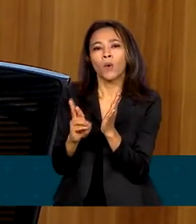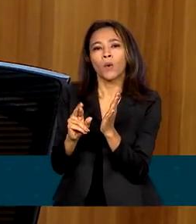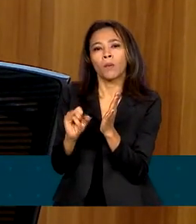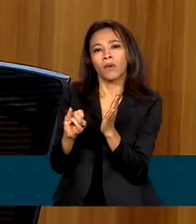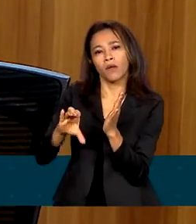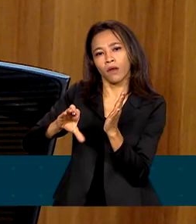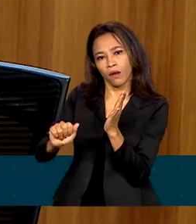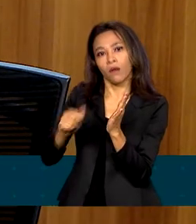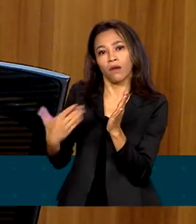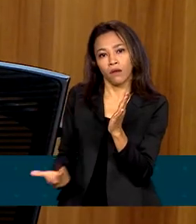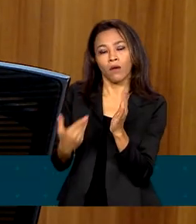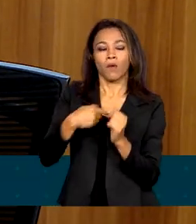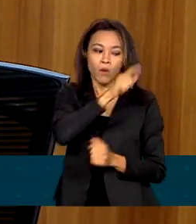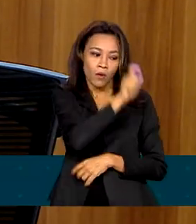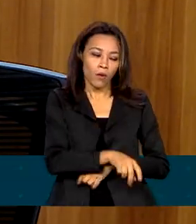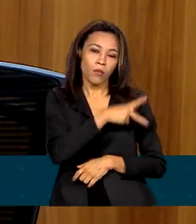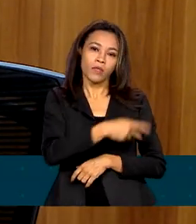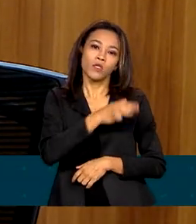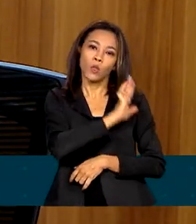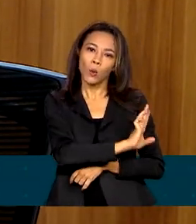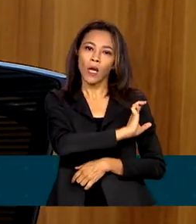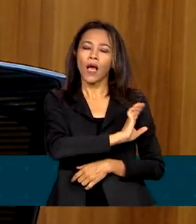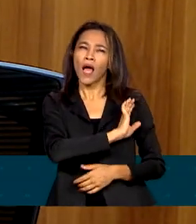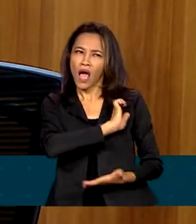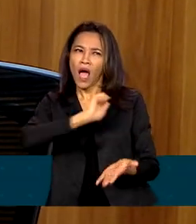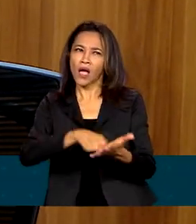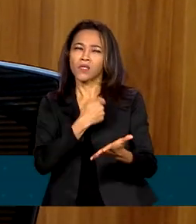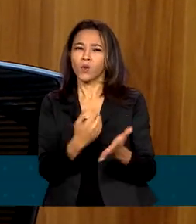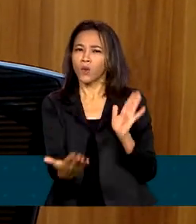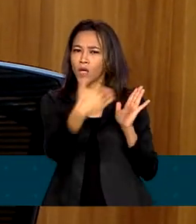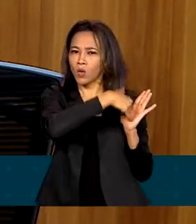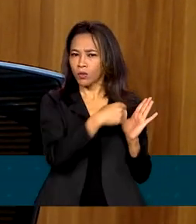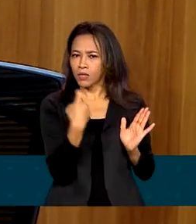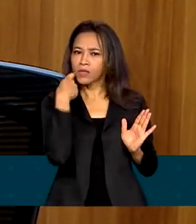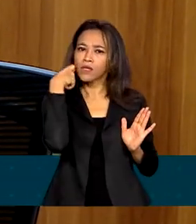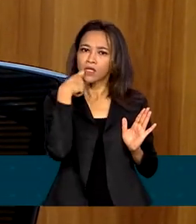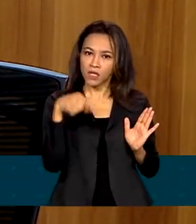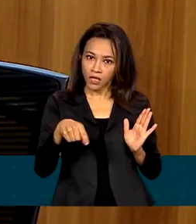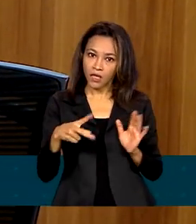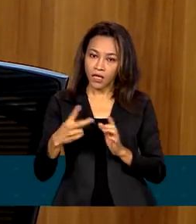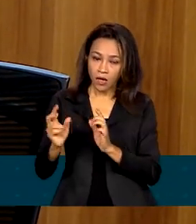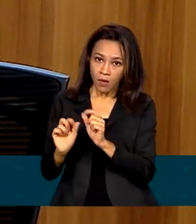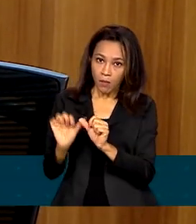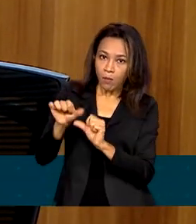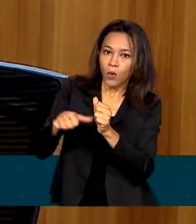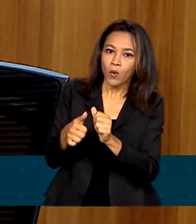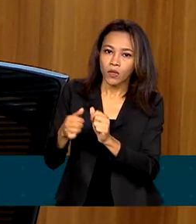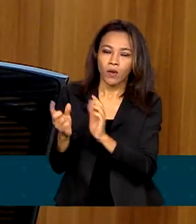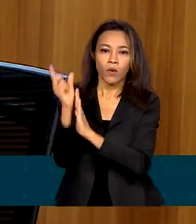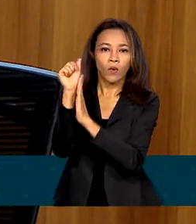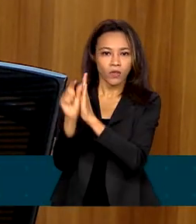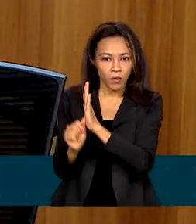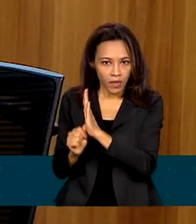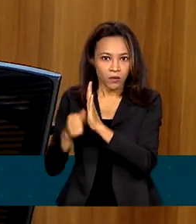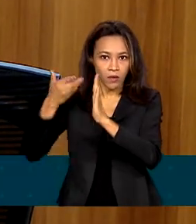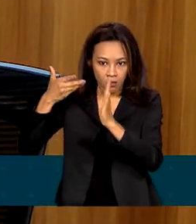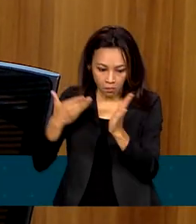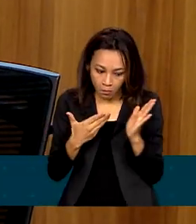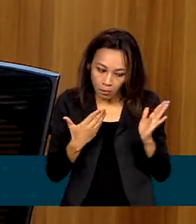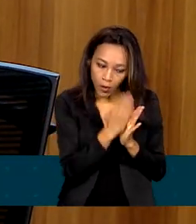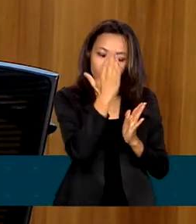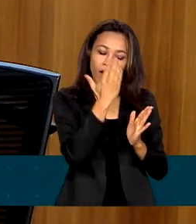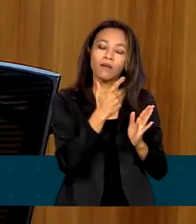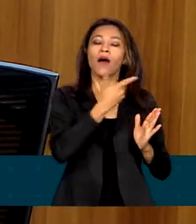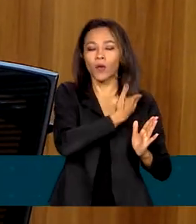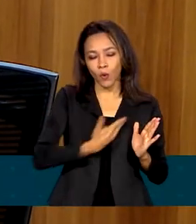presidente Lula assinou na última sexta-feira um projeto de lei que faz essa alteração no orçamento e assim que ele for aprovado, o governo pode aí